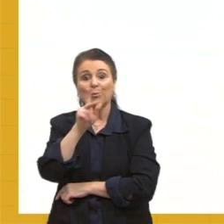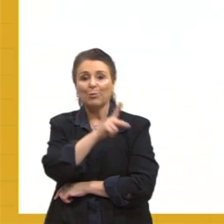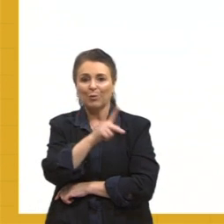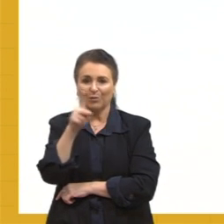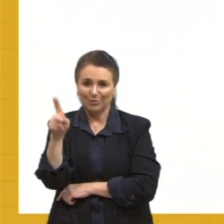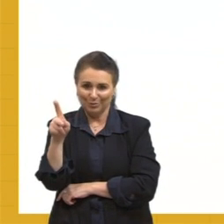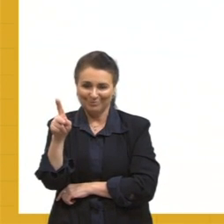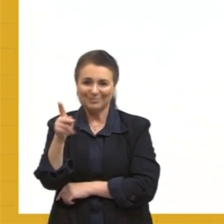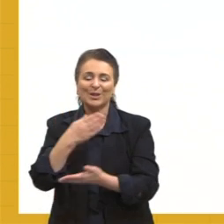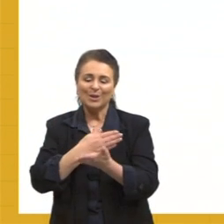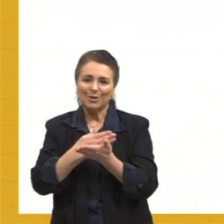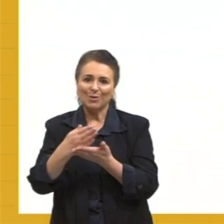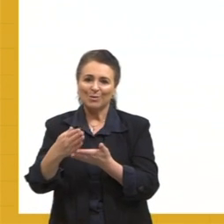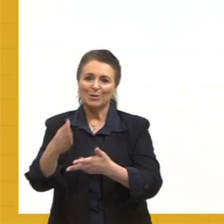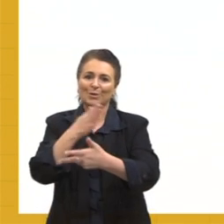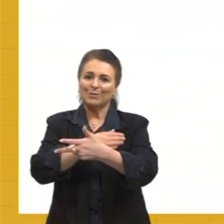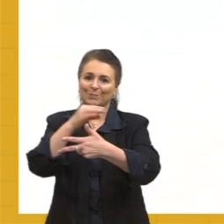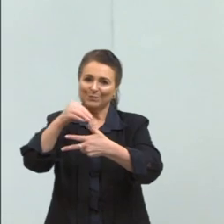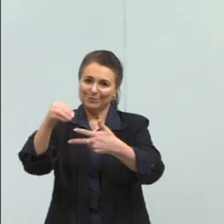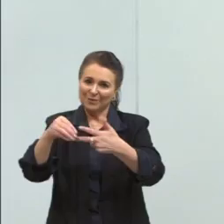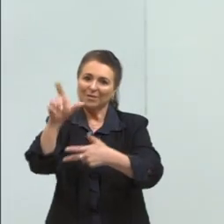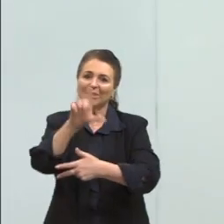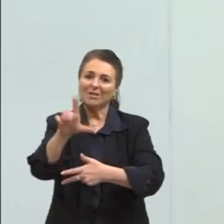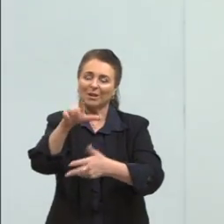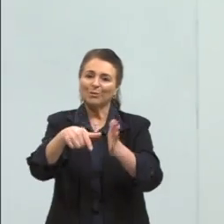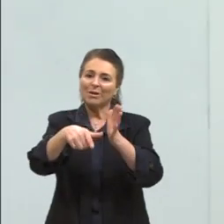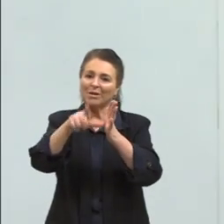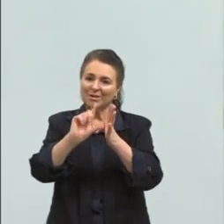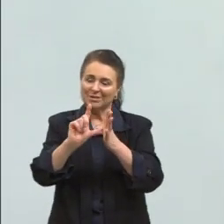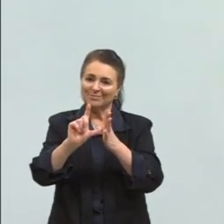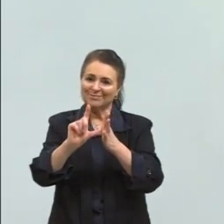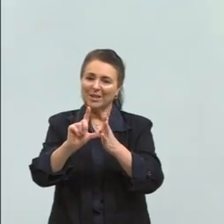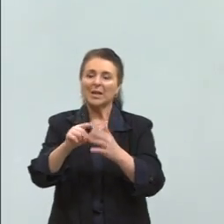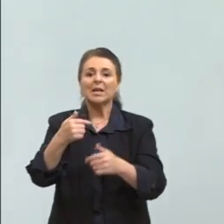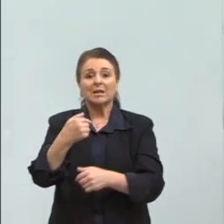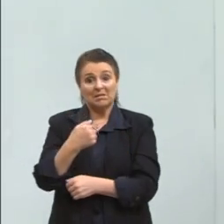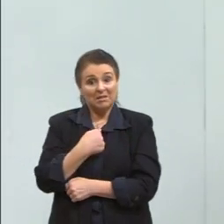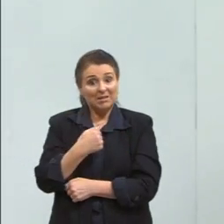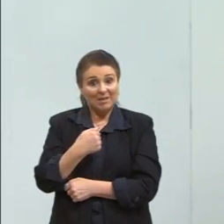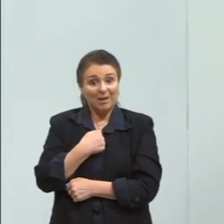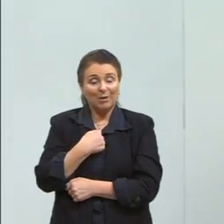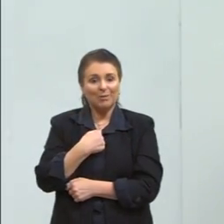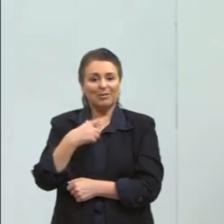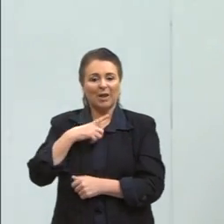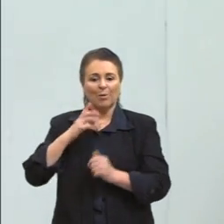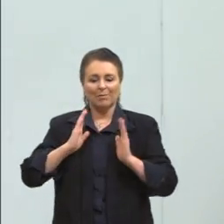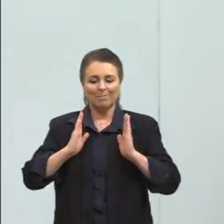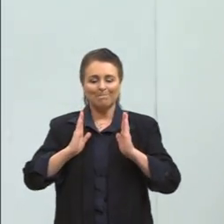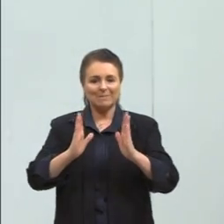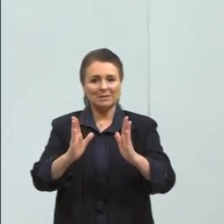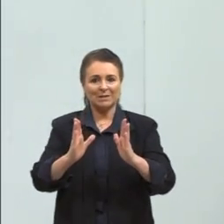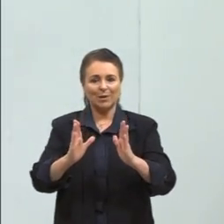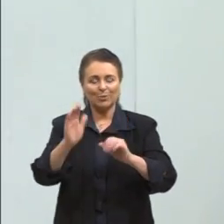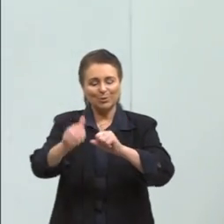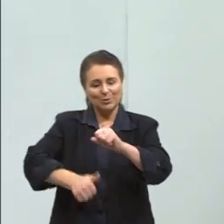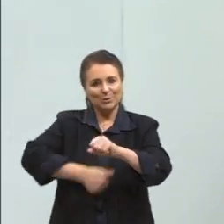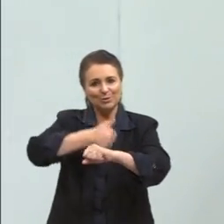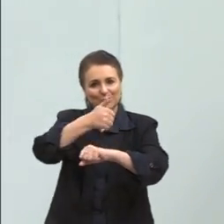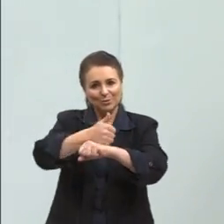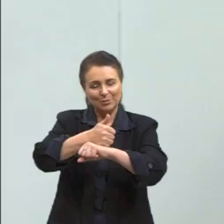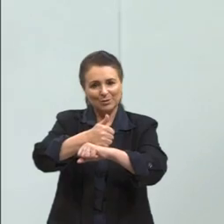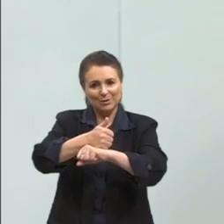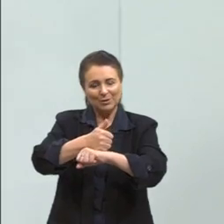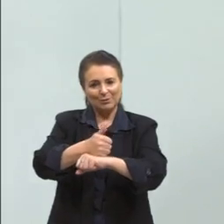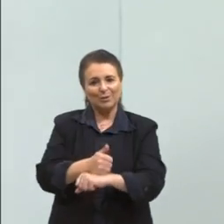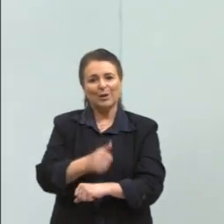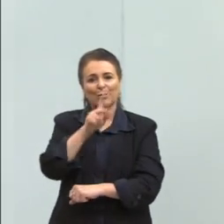projeto pré-ENEM, que era o nosso professor de literatura. E eu estou tendo, né, essa missão de substituir uma pessoa que eu